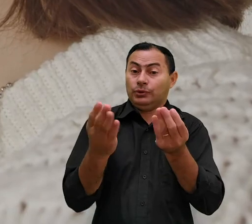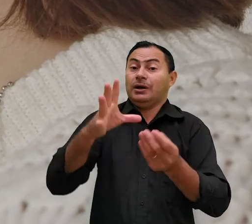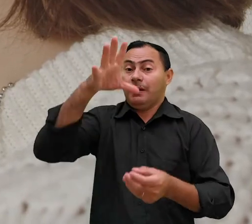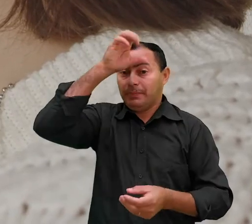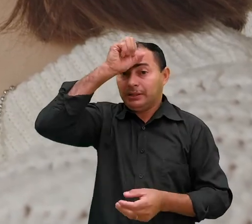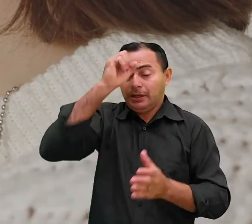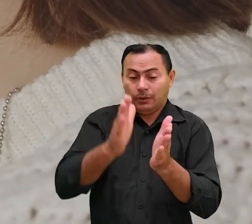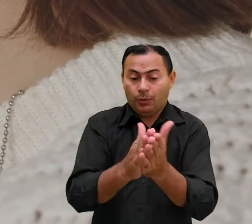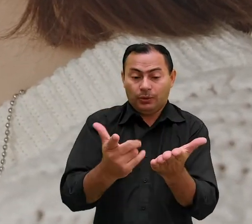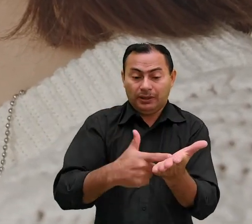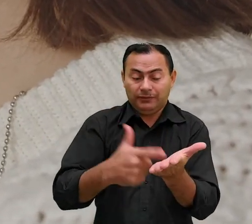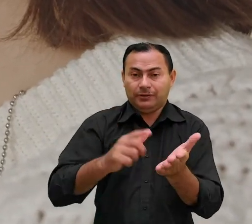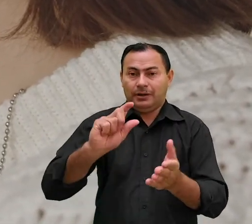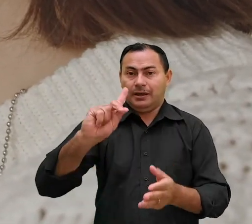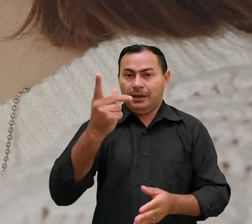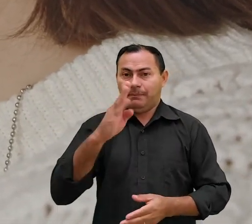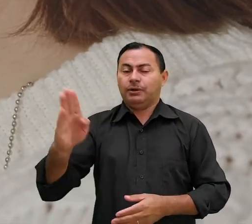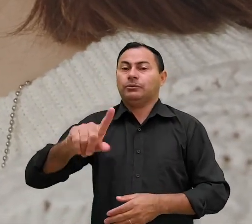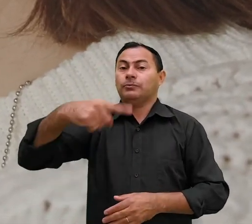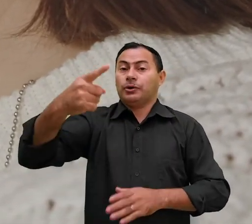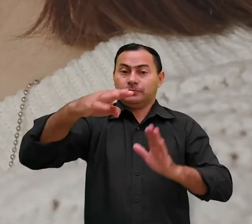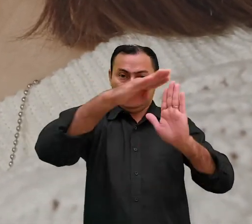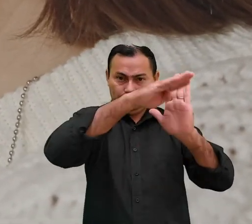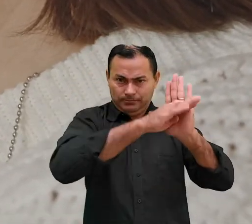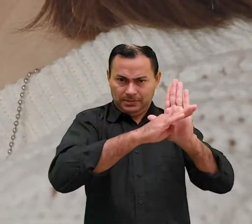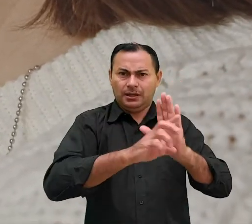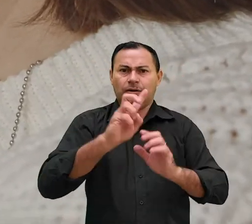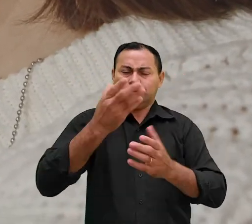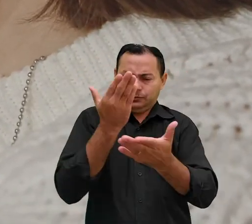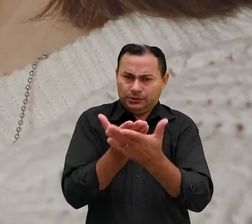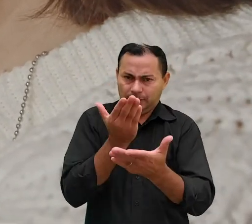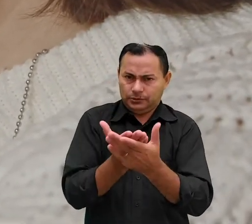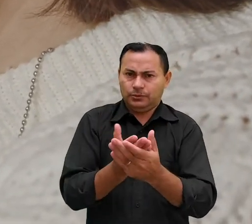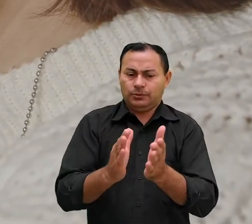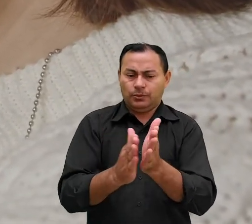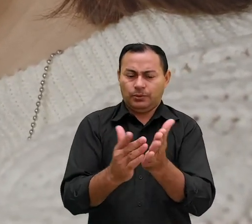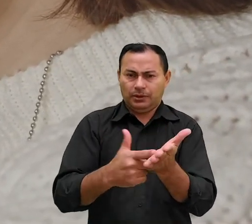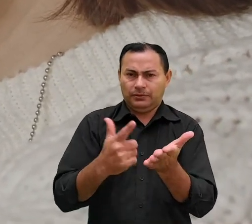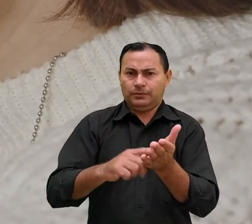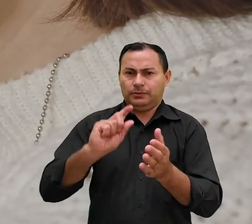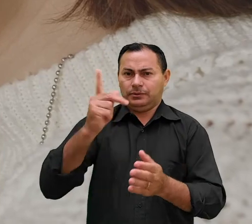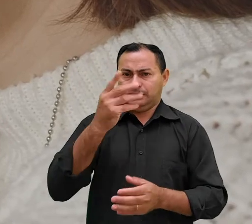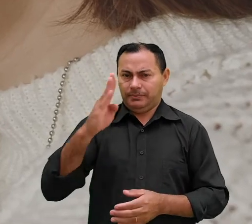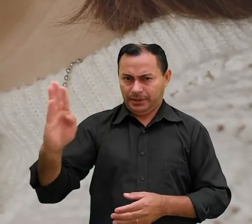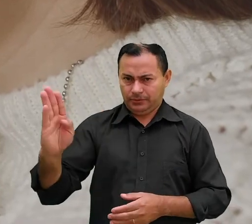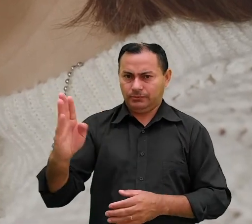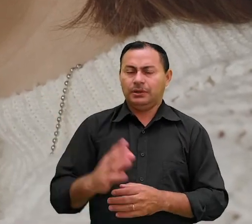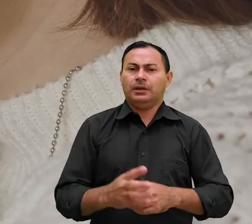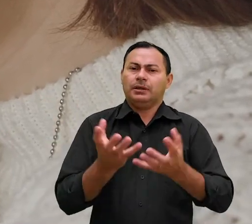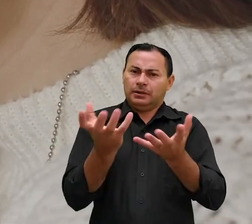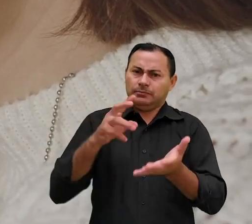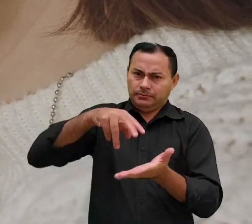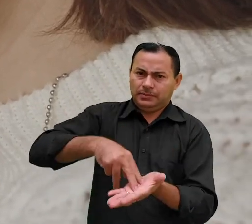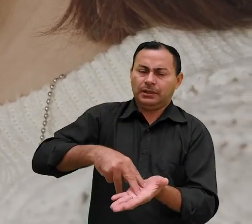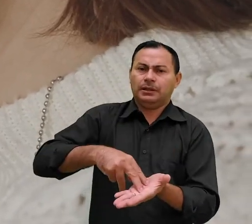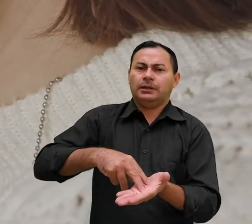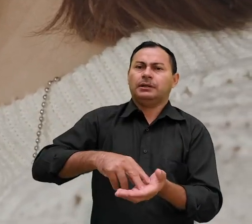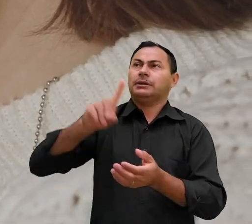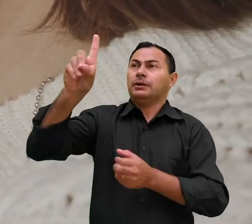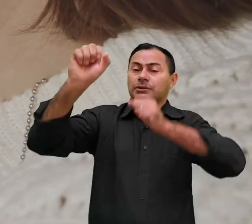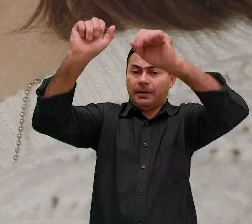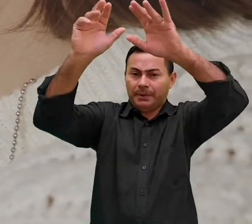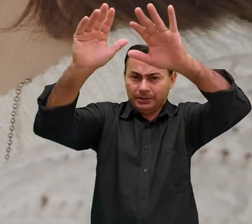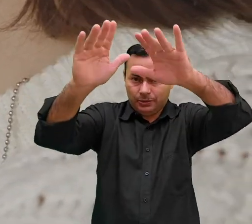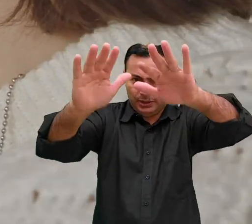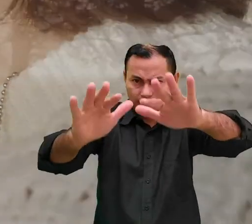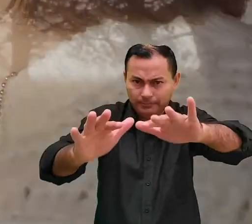muito que aprender com o livro de Hebreus nos próximos programas ainda vamos estar estudando o livro de Hebreus conto com você Deus